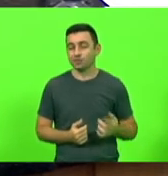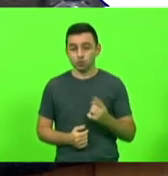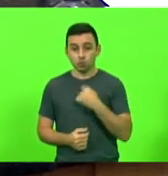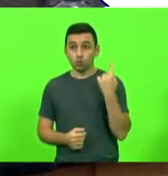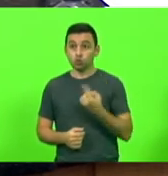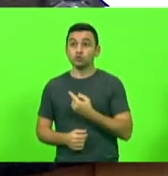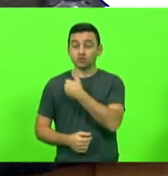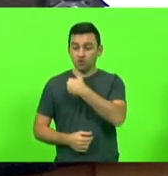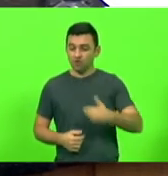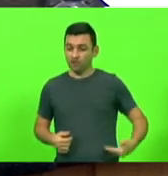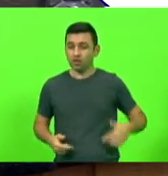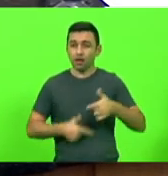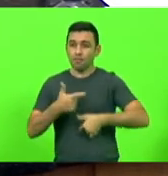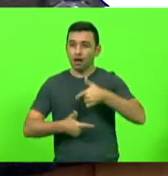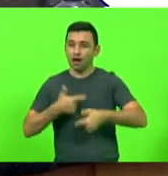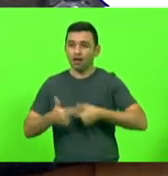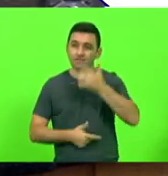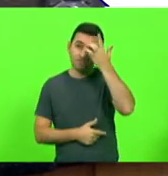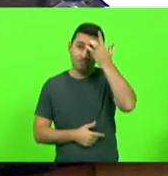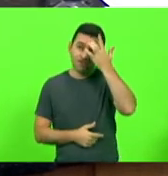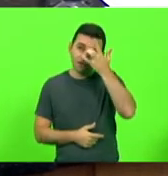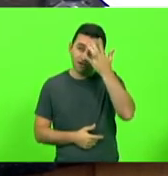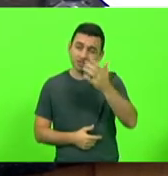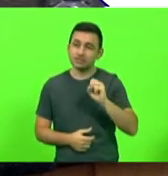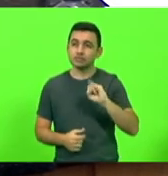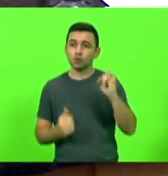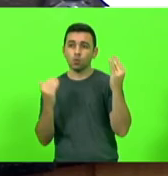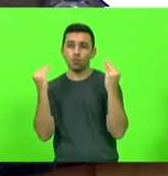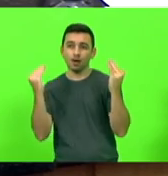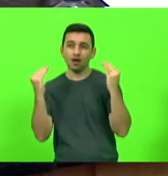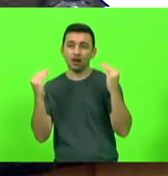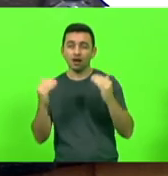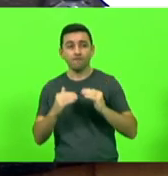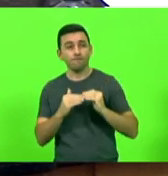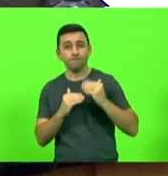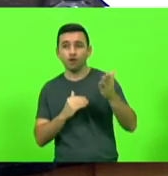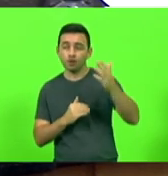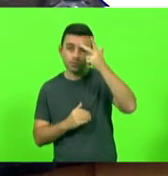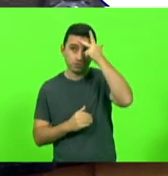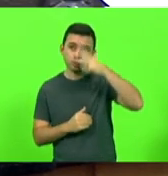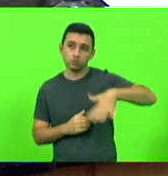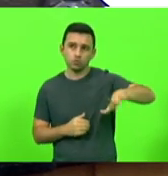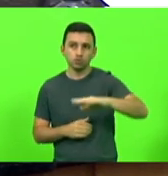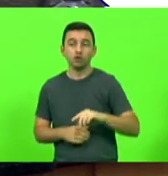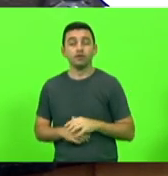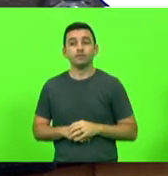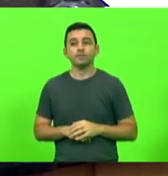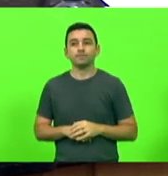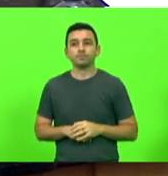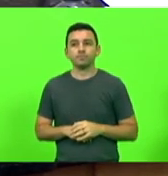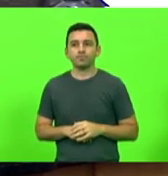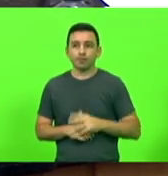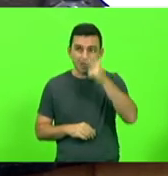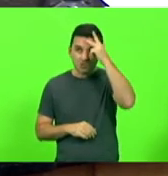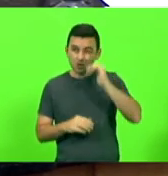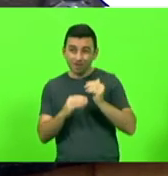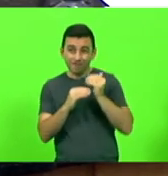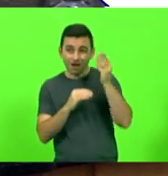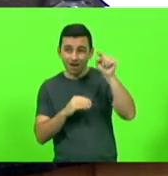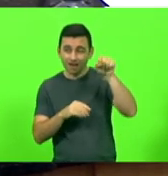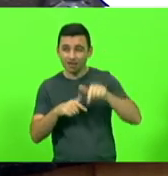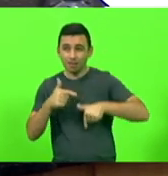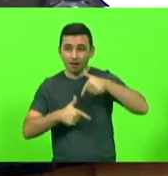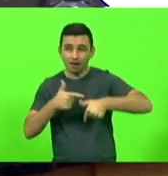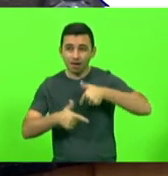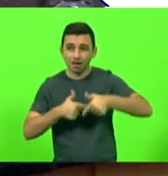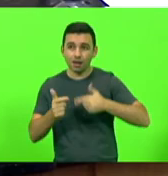governo é facílimo quando comparado a quem empreende lá fora, e não se enganem, quem está empreendendo lá fora não é só